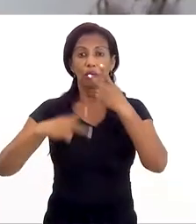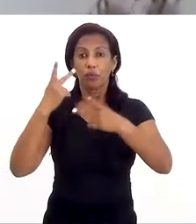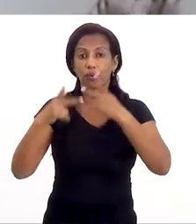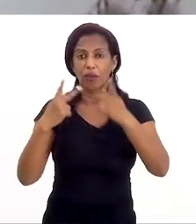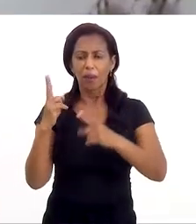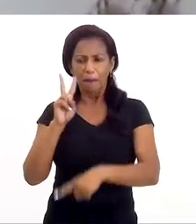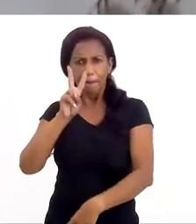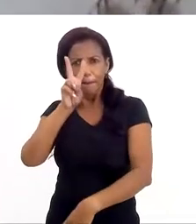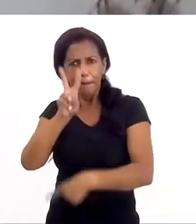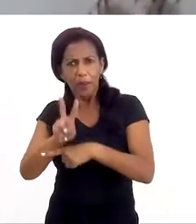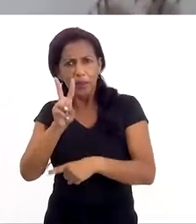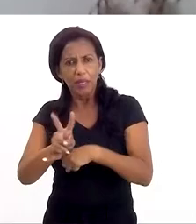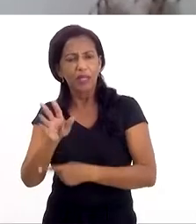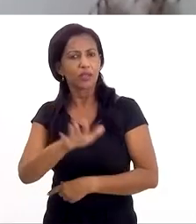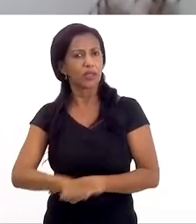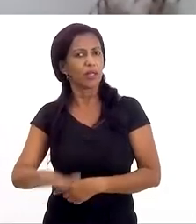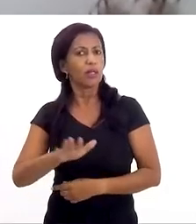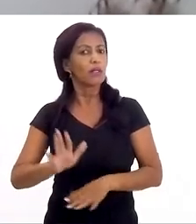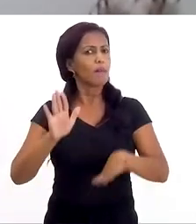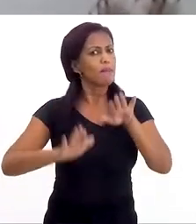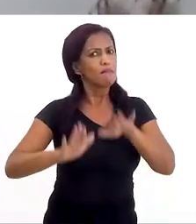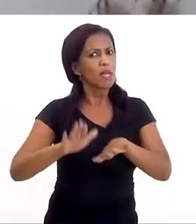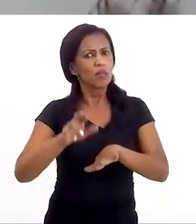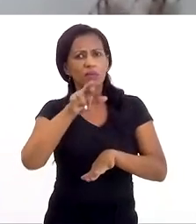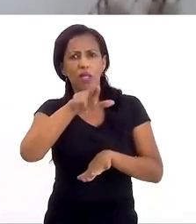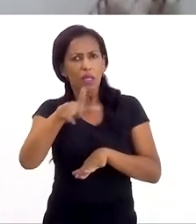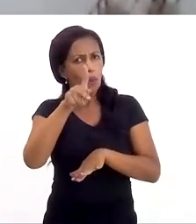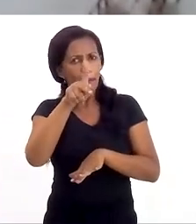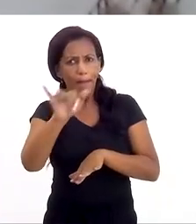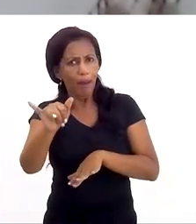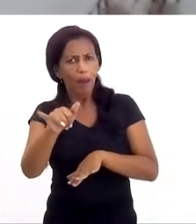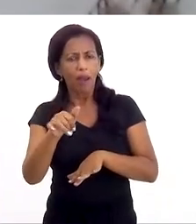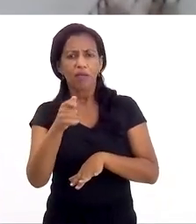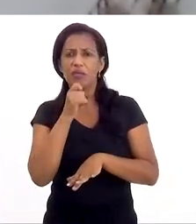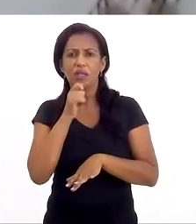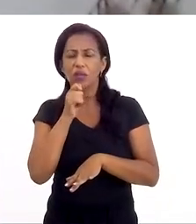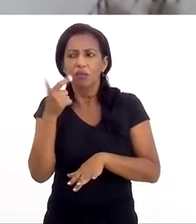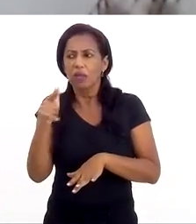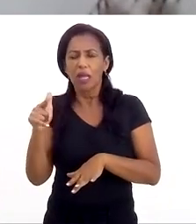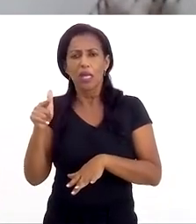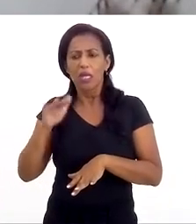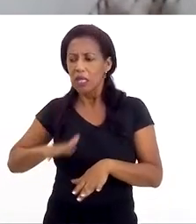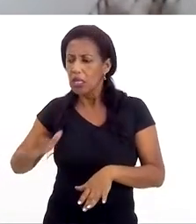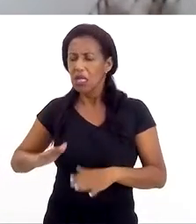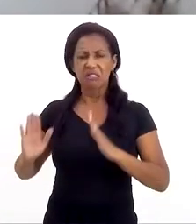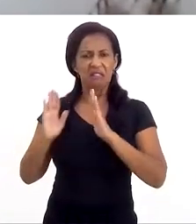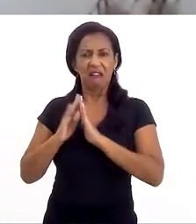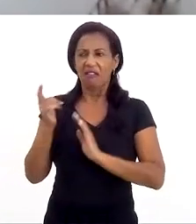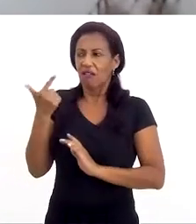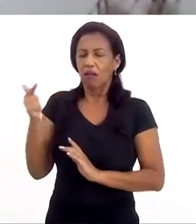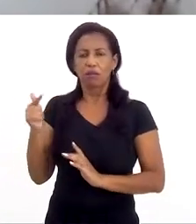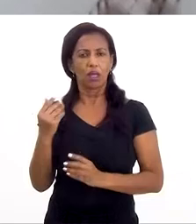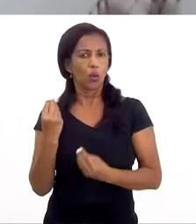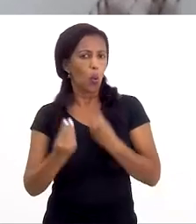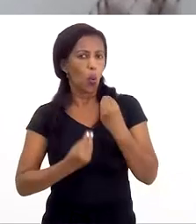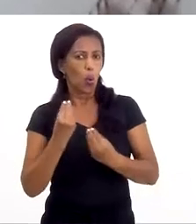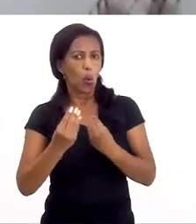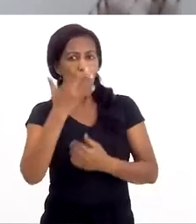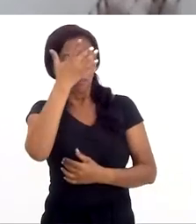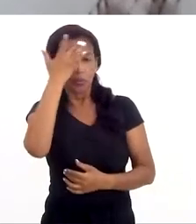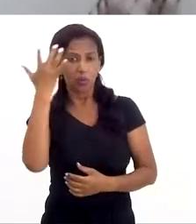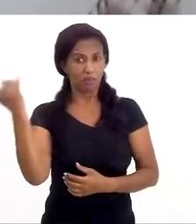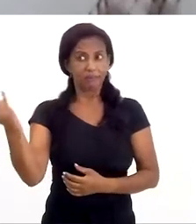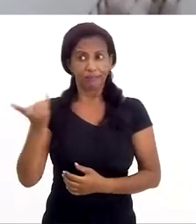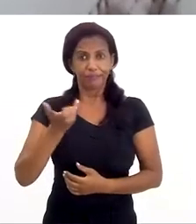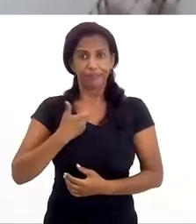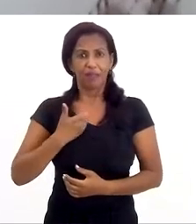falamos, proteja as crianças, mesmo que você não seja pai, mãe, que você não tenha mais uma criança dentro de casa, como uma